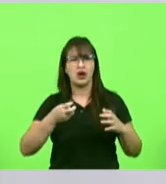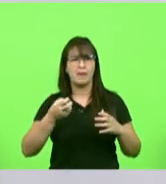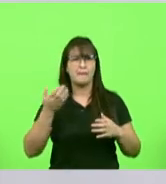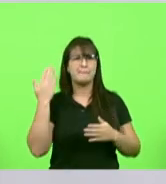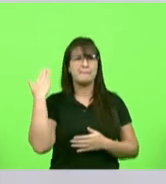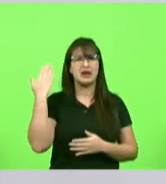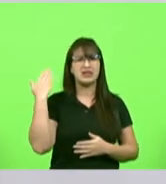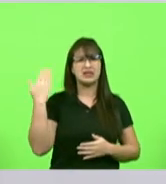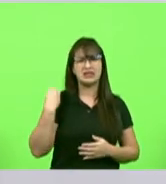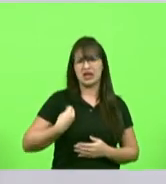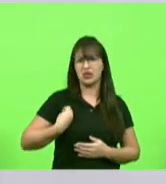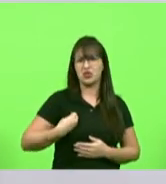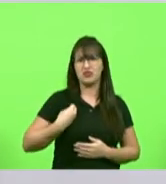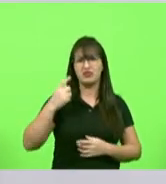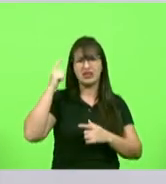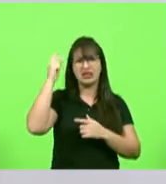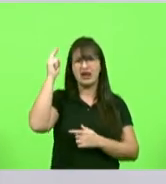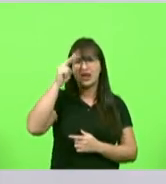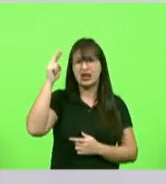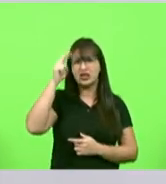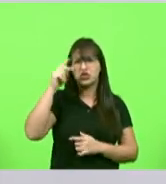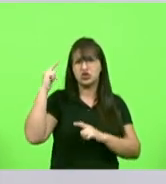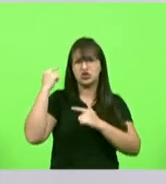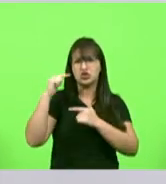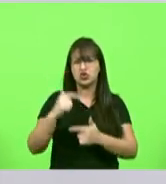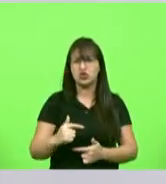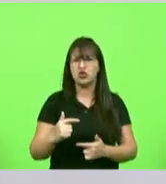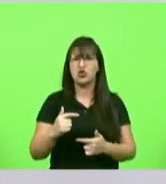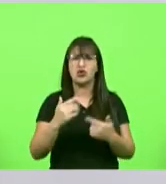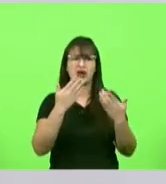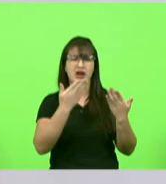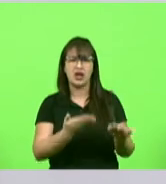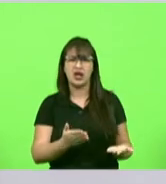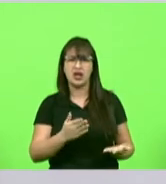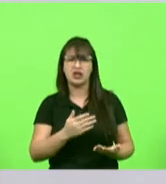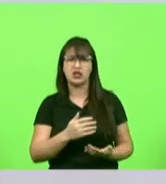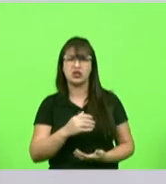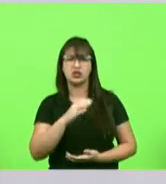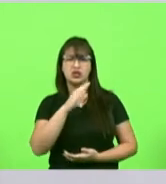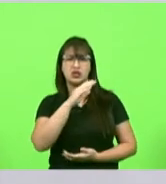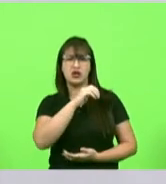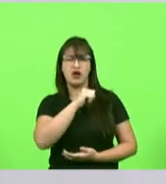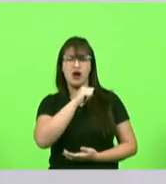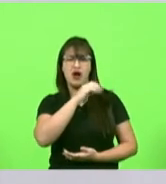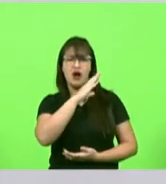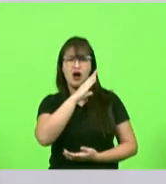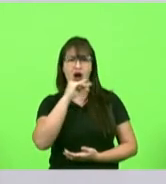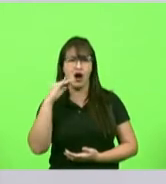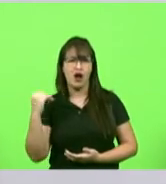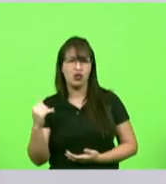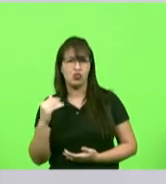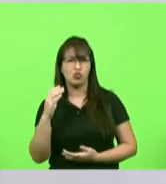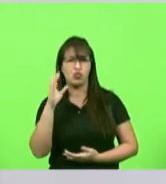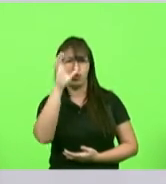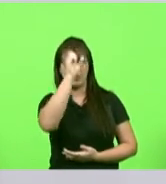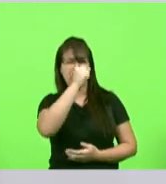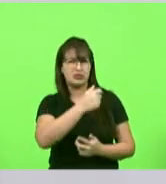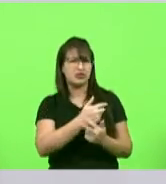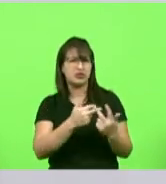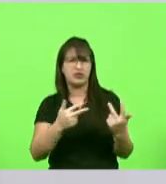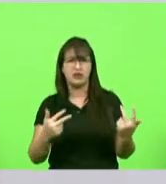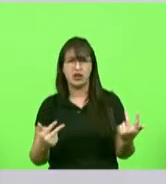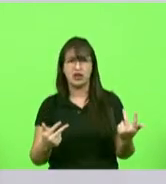jovens e adultos que era o que vinha acontecendo nessa escola e nos dias de hoje uma crueldade dessas